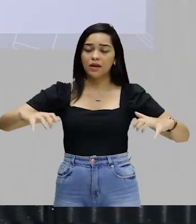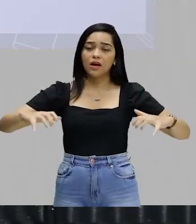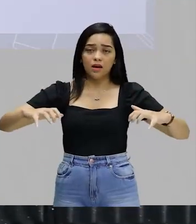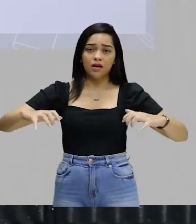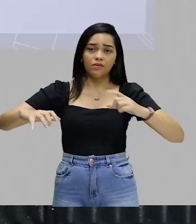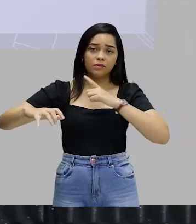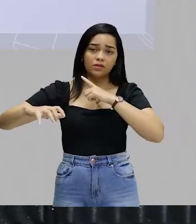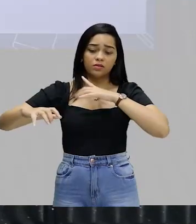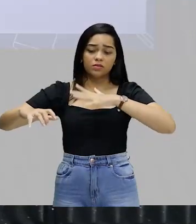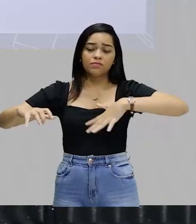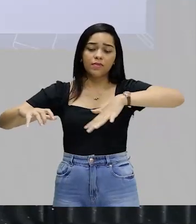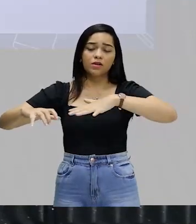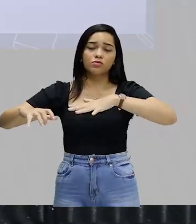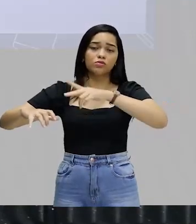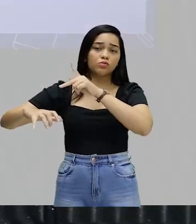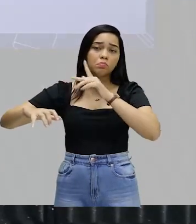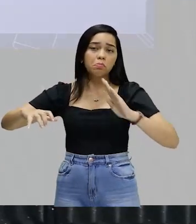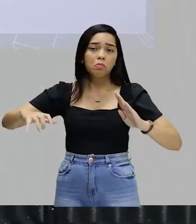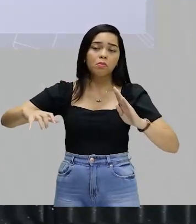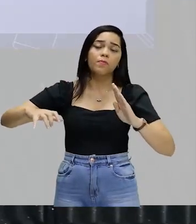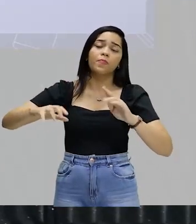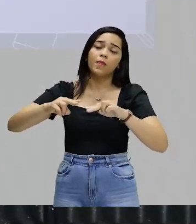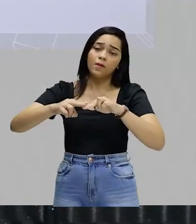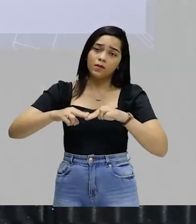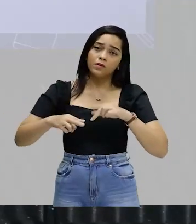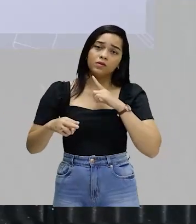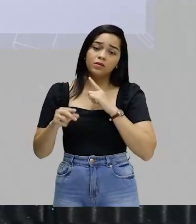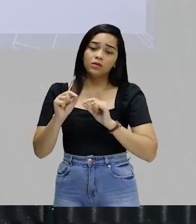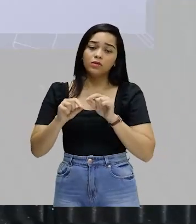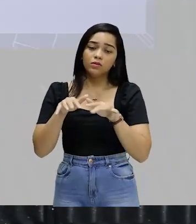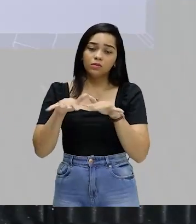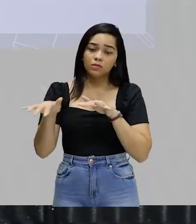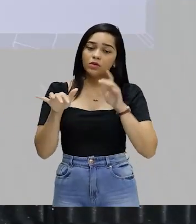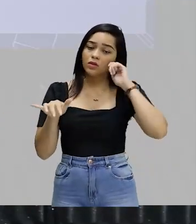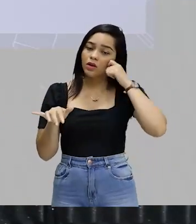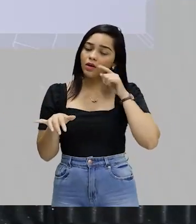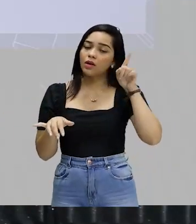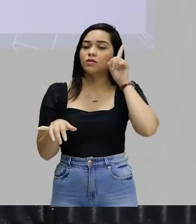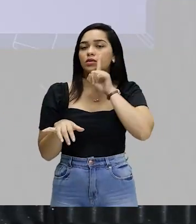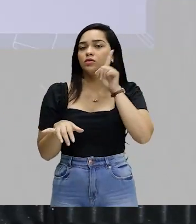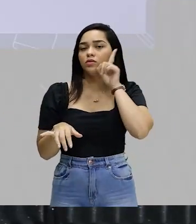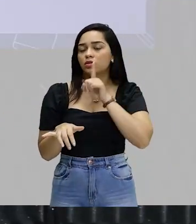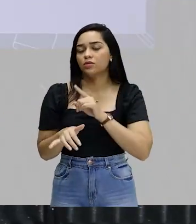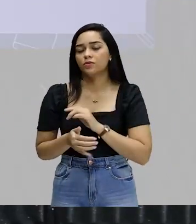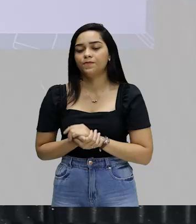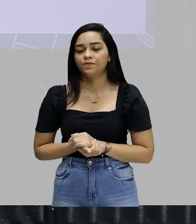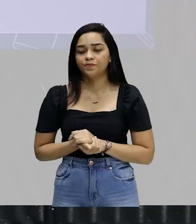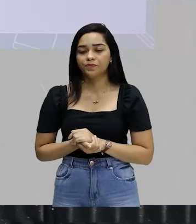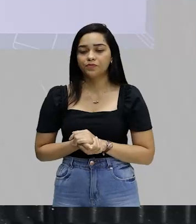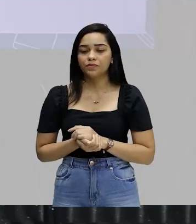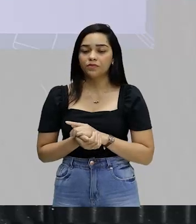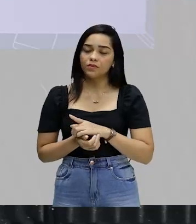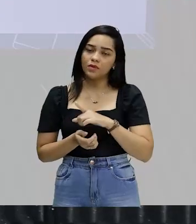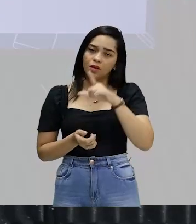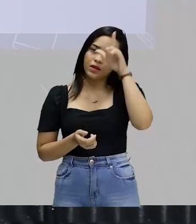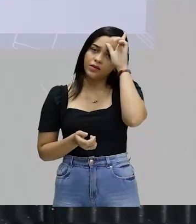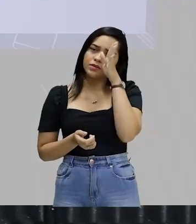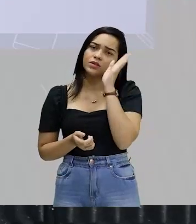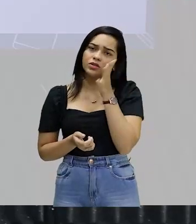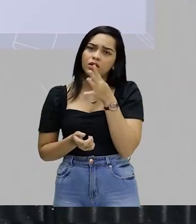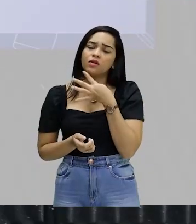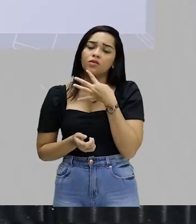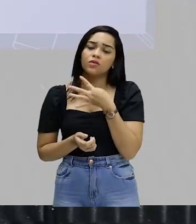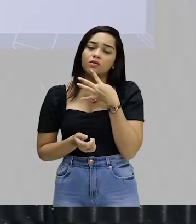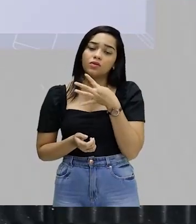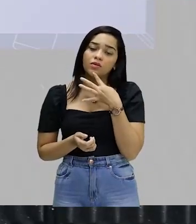racialmente espaços públicos. Por isso que surgiu o movimento negro lá nos Estados Unidos. Liderado por figuras que você já deve ter